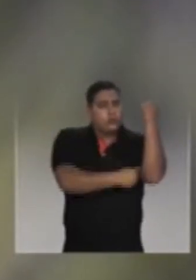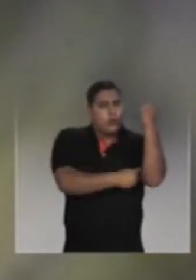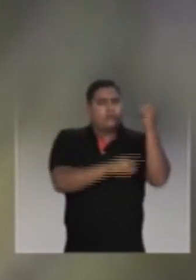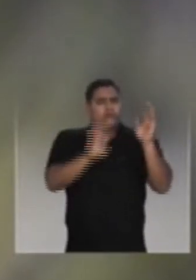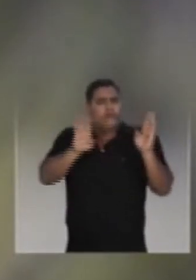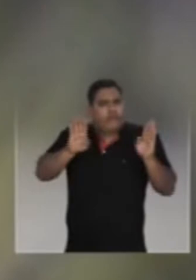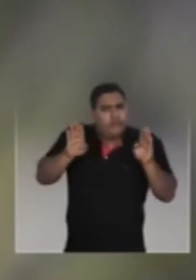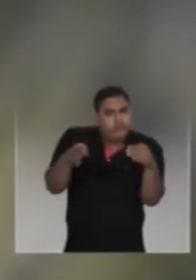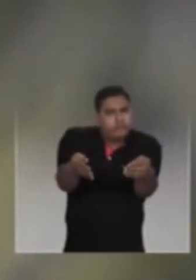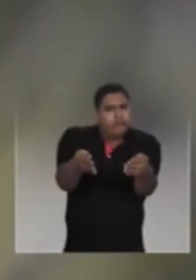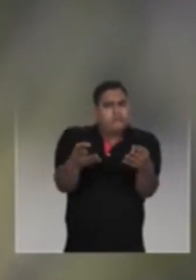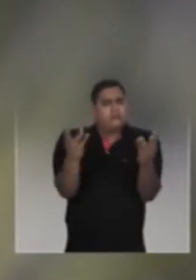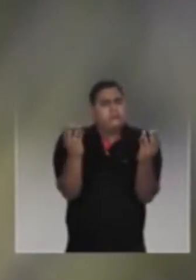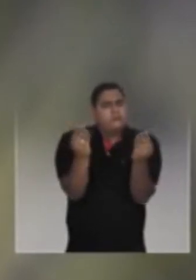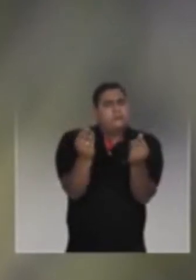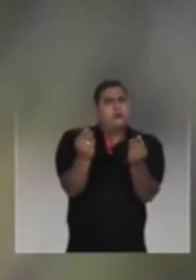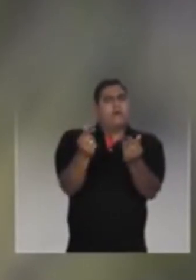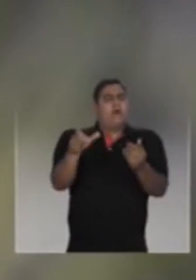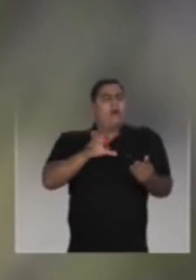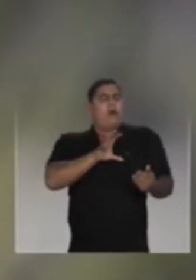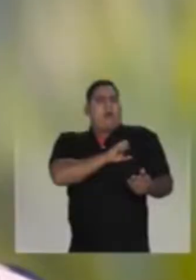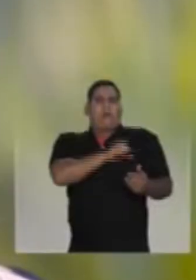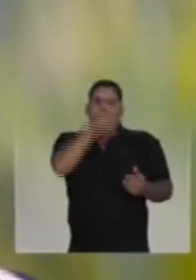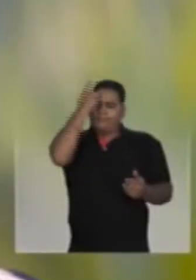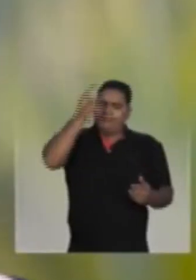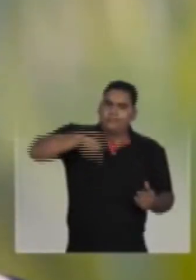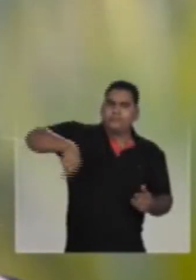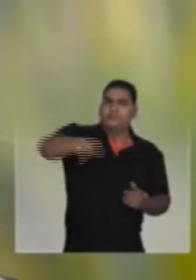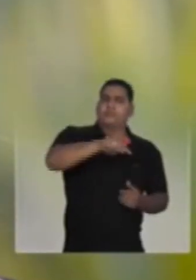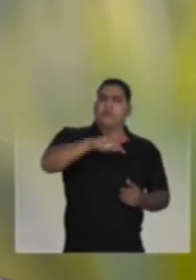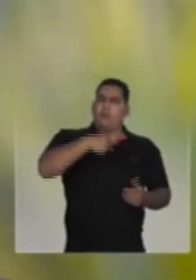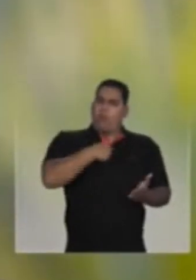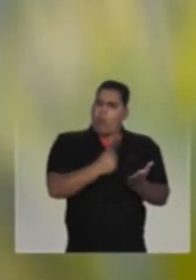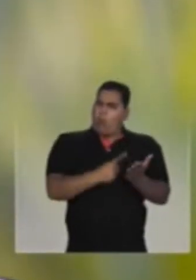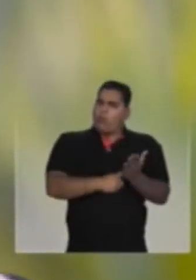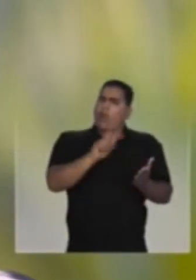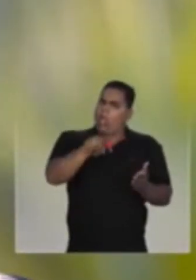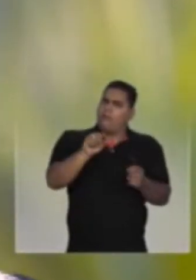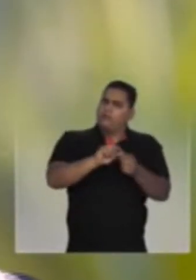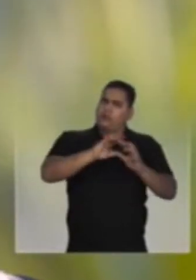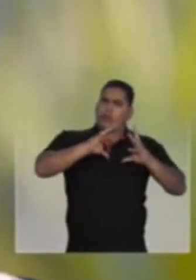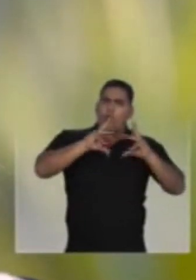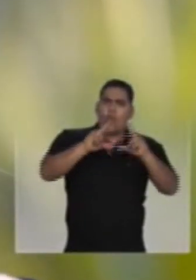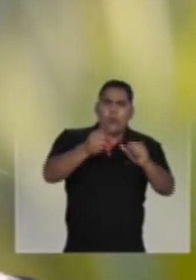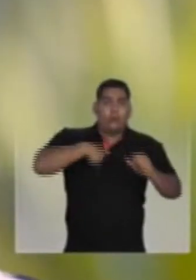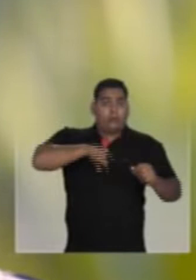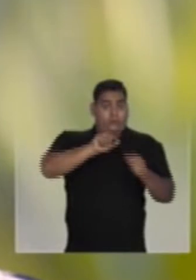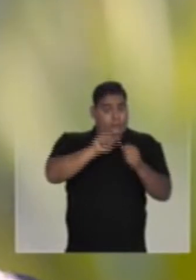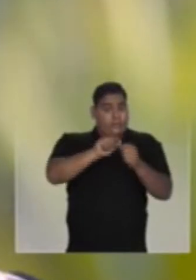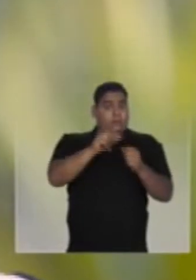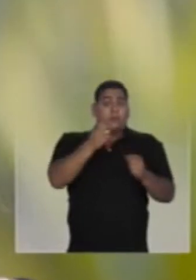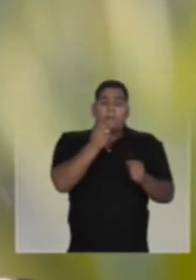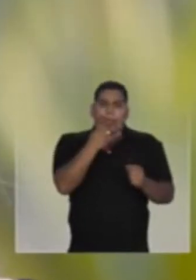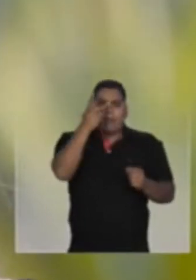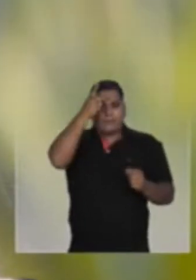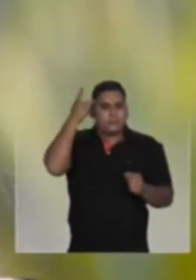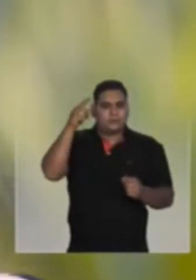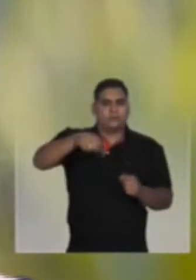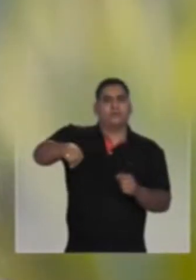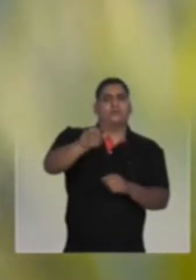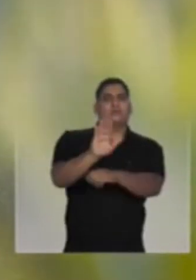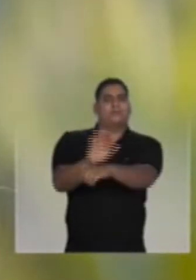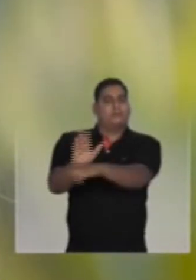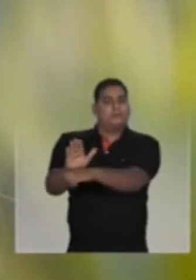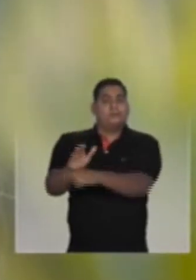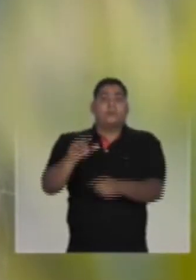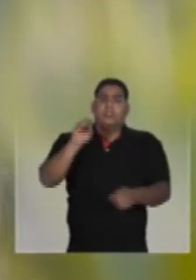determinada, sensível e ama a nossa gente. O meu compromisso é retomar tudo o que nós fizemos e que ajudou tanta gente.